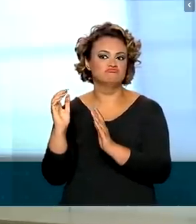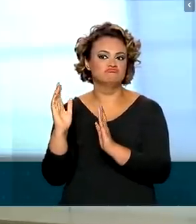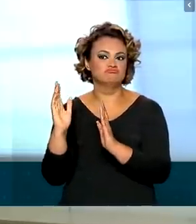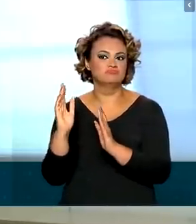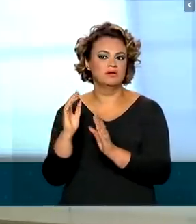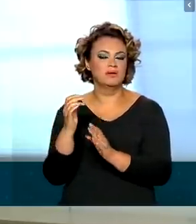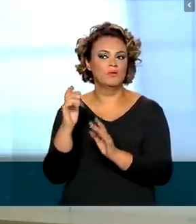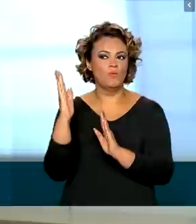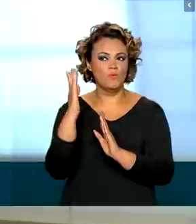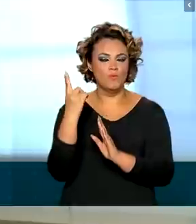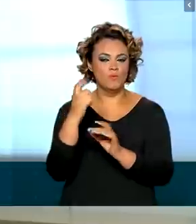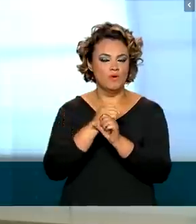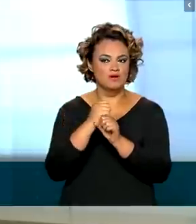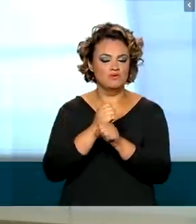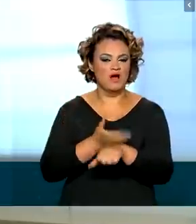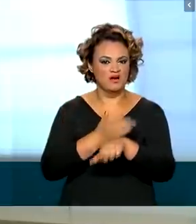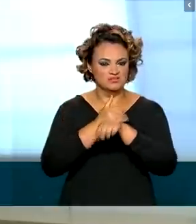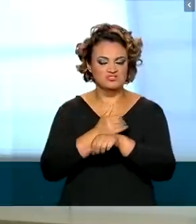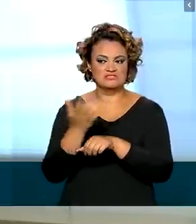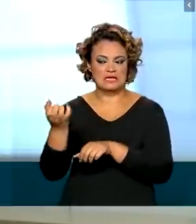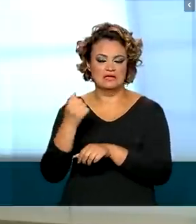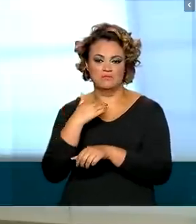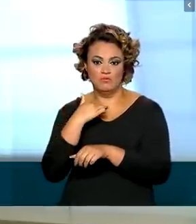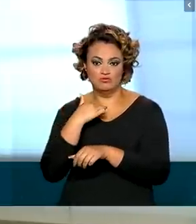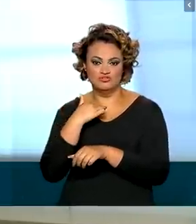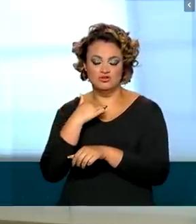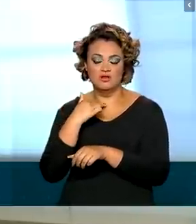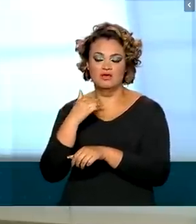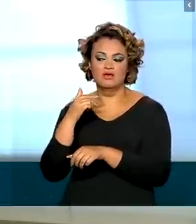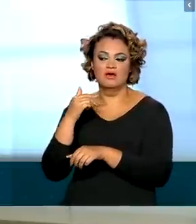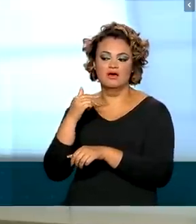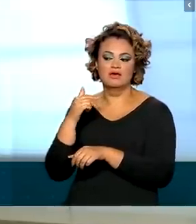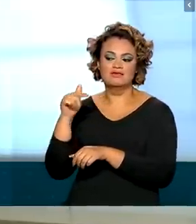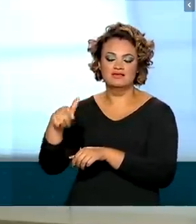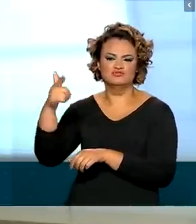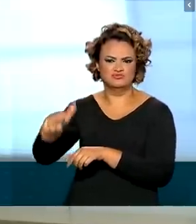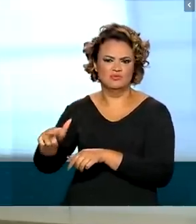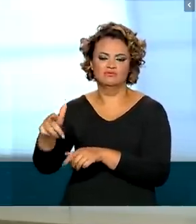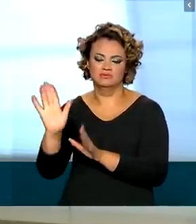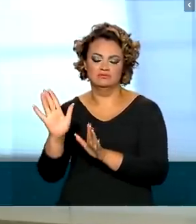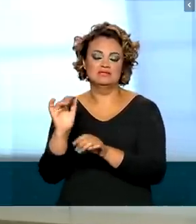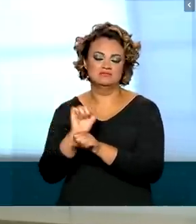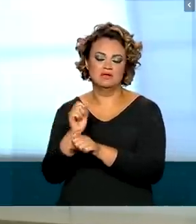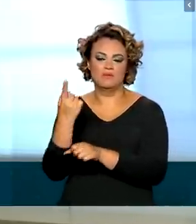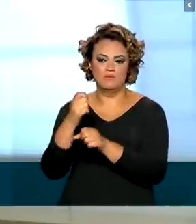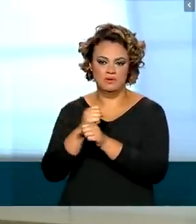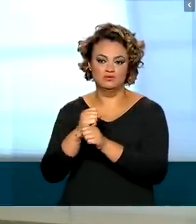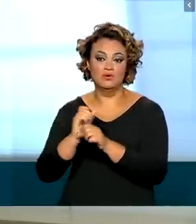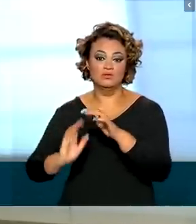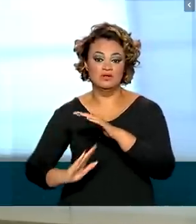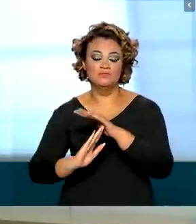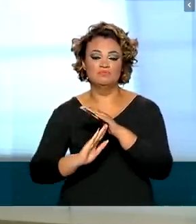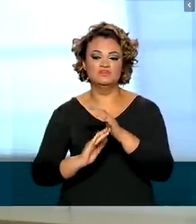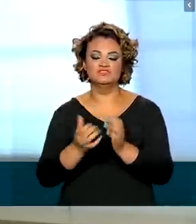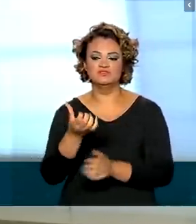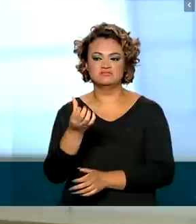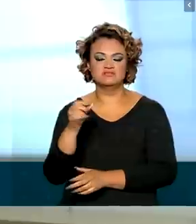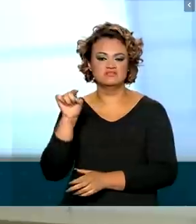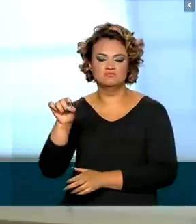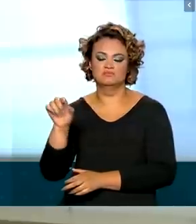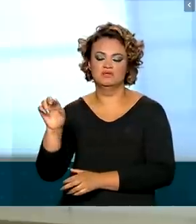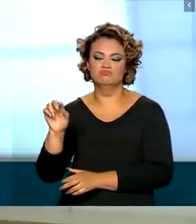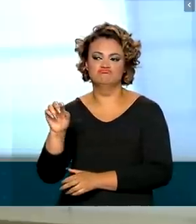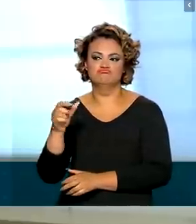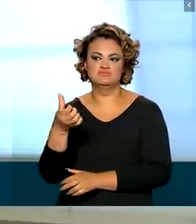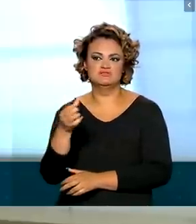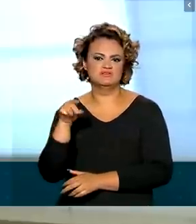últimos 12 meses. E esse saque, pela legislação, tem um valor máximo de R$ 6.220. É justamente um valor